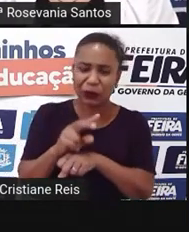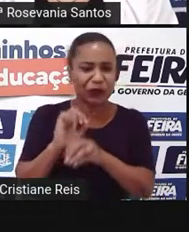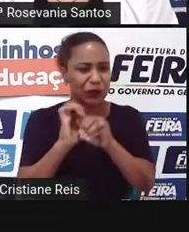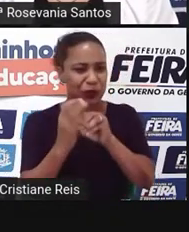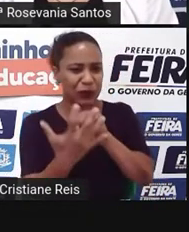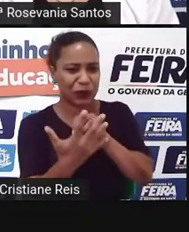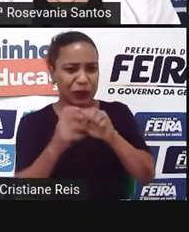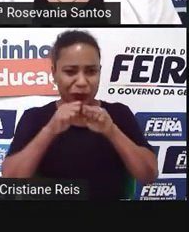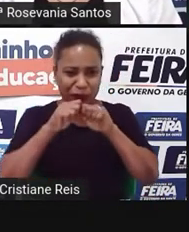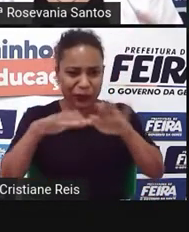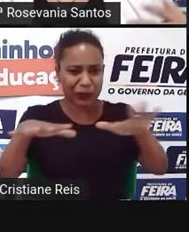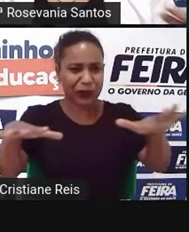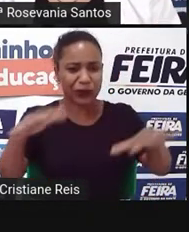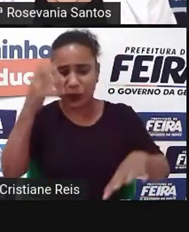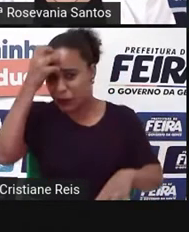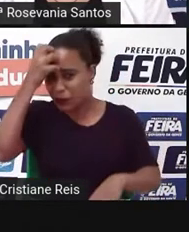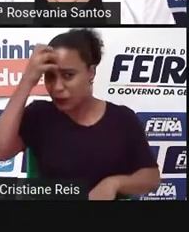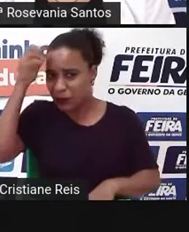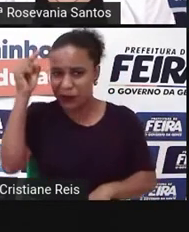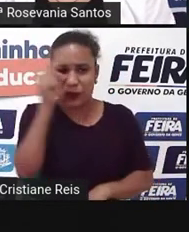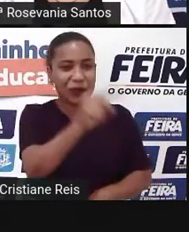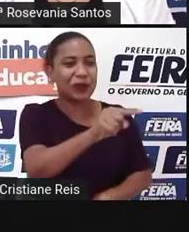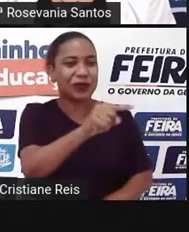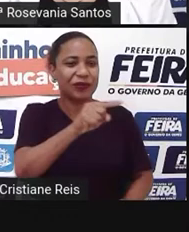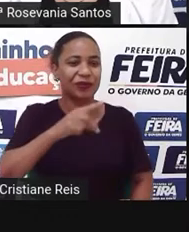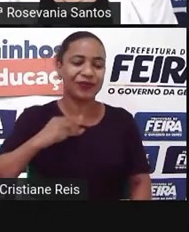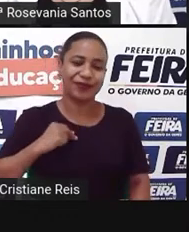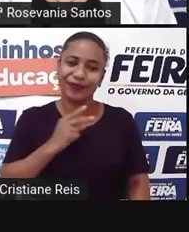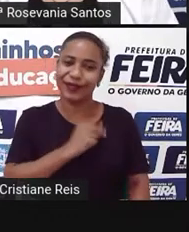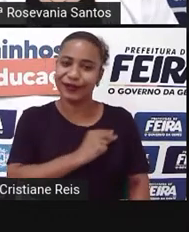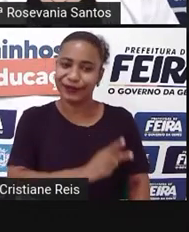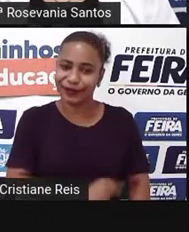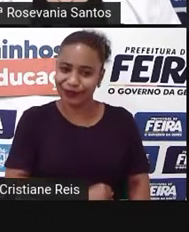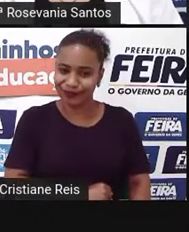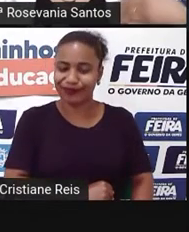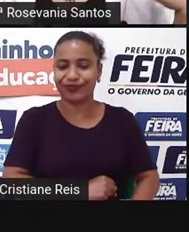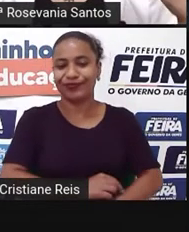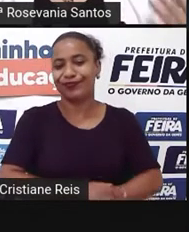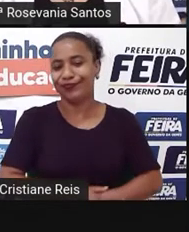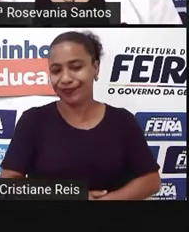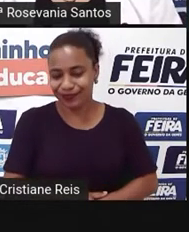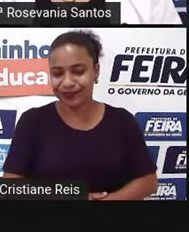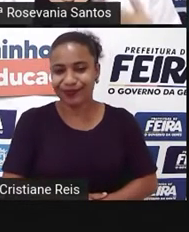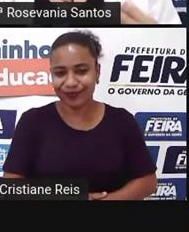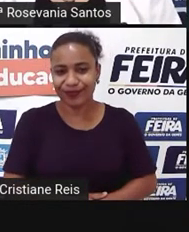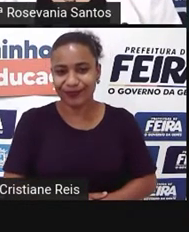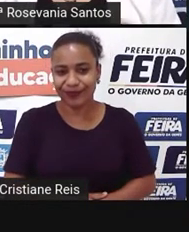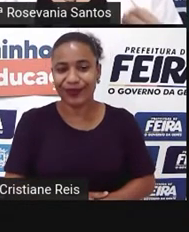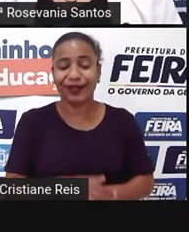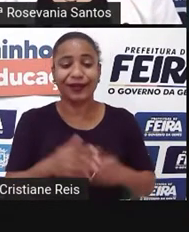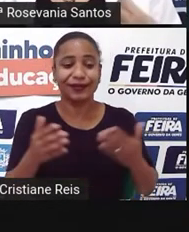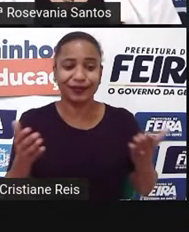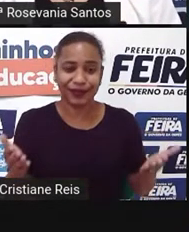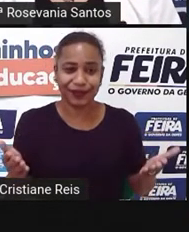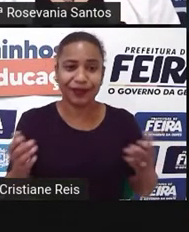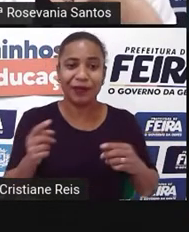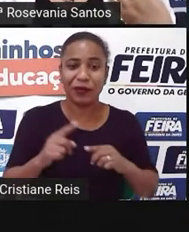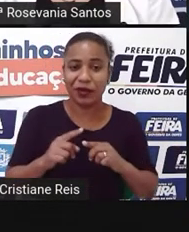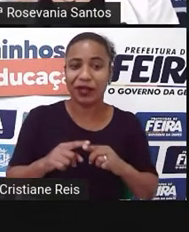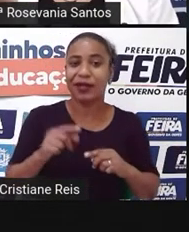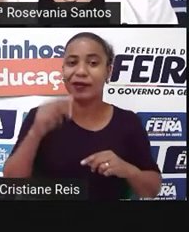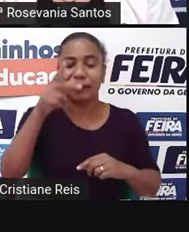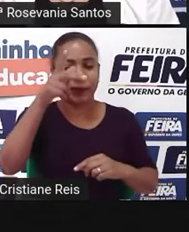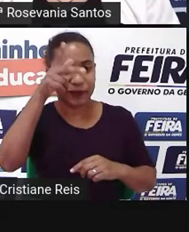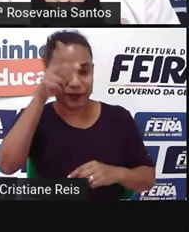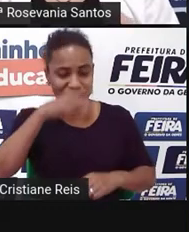vírus, no caso da Covid-19, que a gente está vivendo agora, de ter criado para ela poder vender os insumos, como